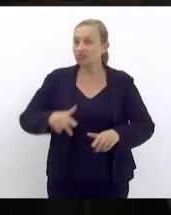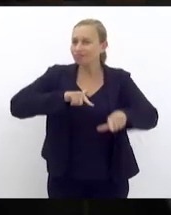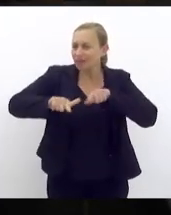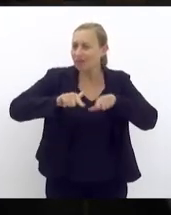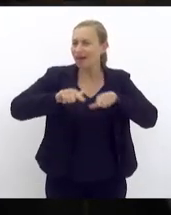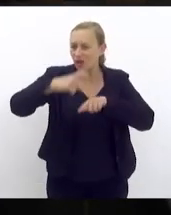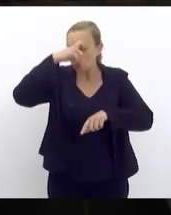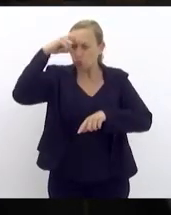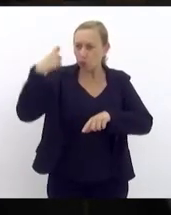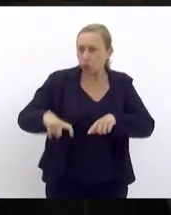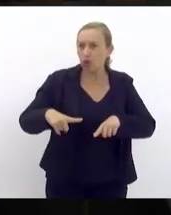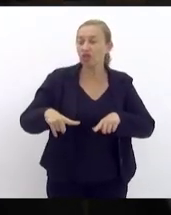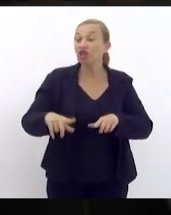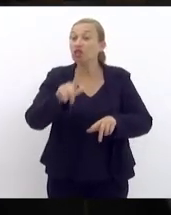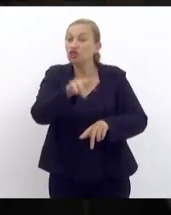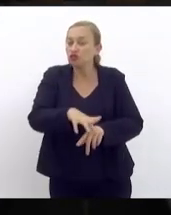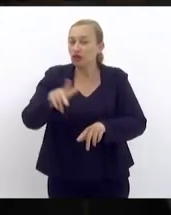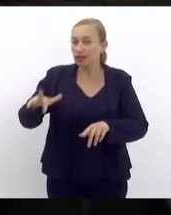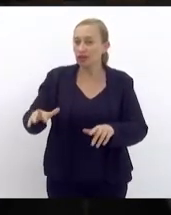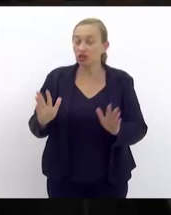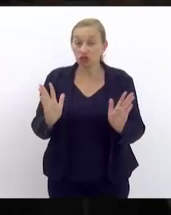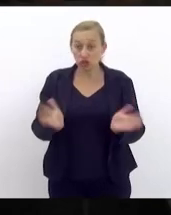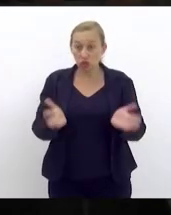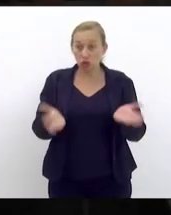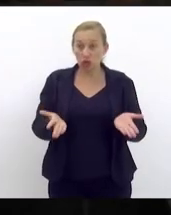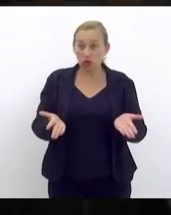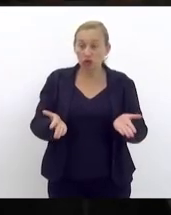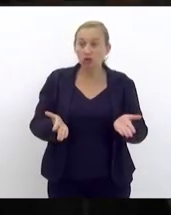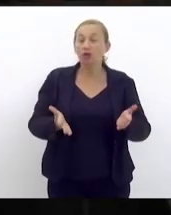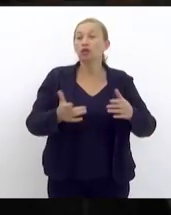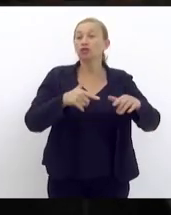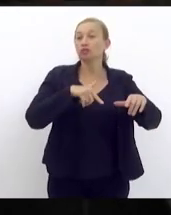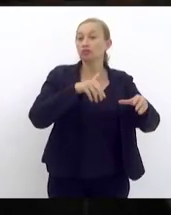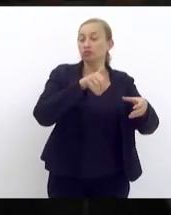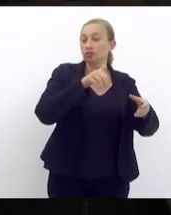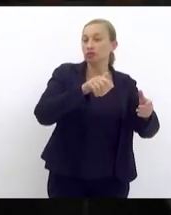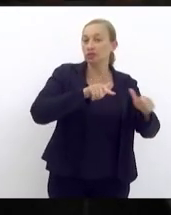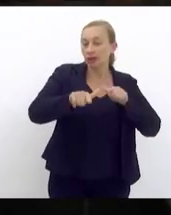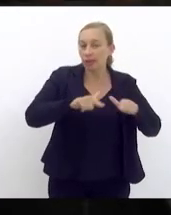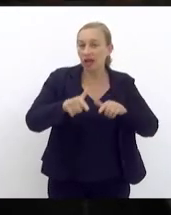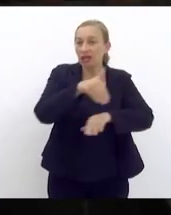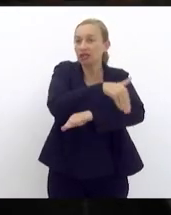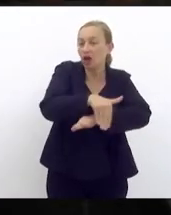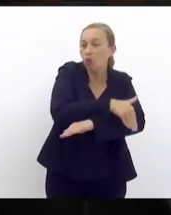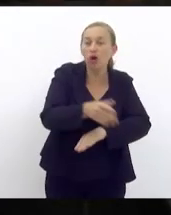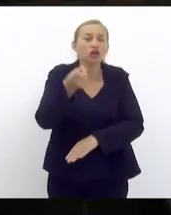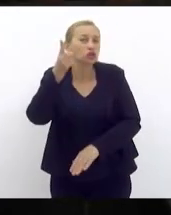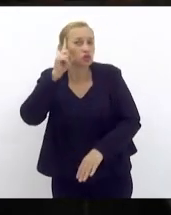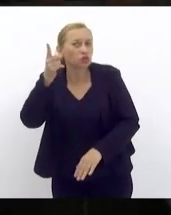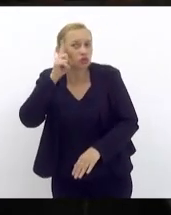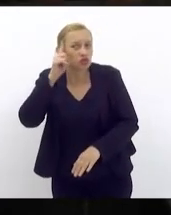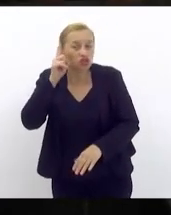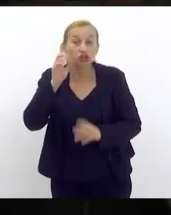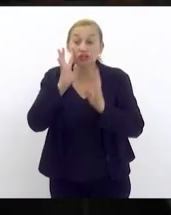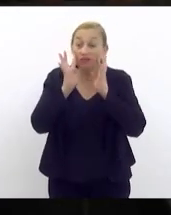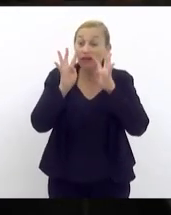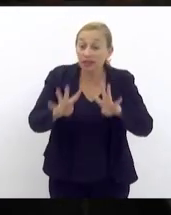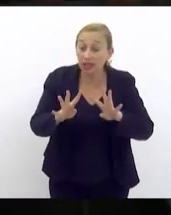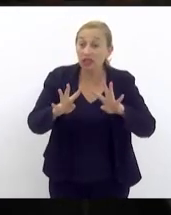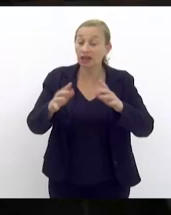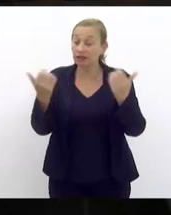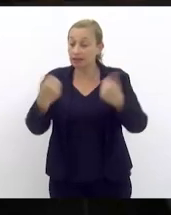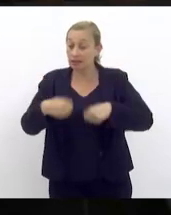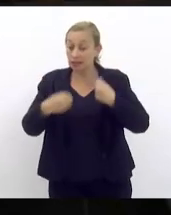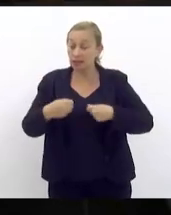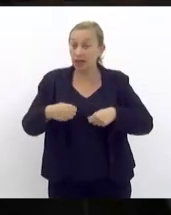de uma forma diferente dessa nosso mandato era participativo era nas ruas todos os dias eu tava atento às demandas e às